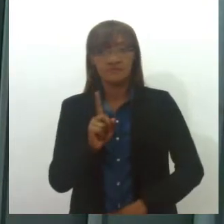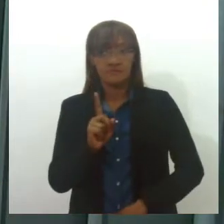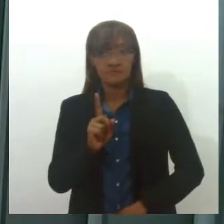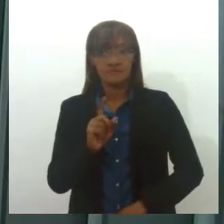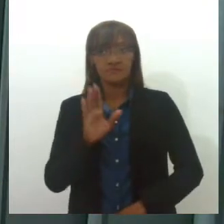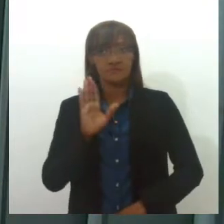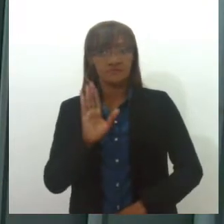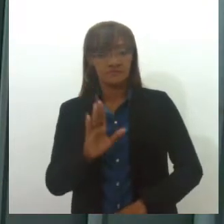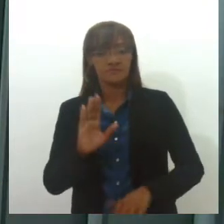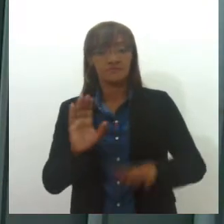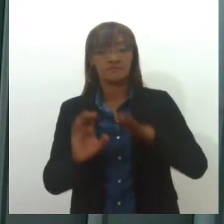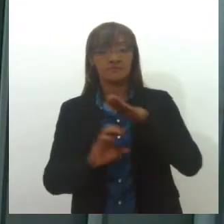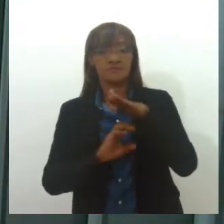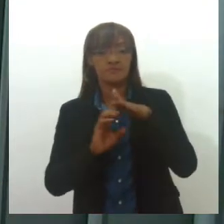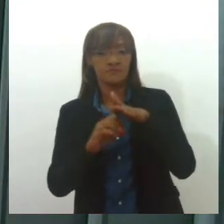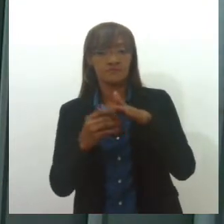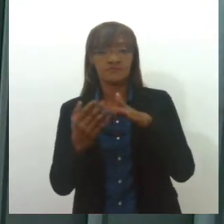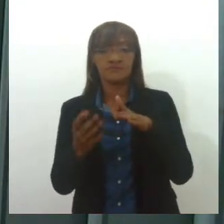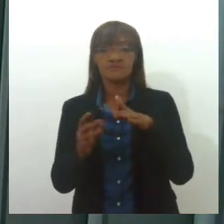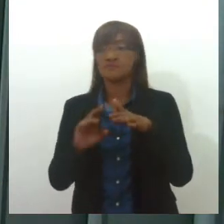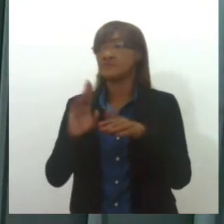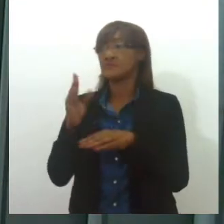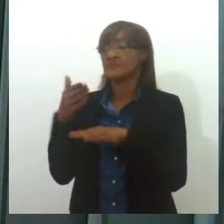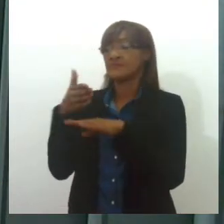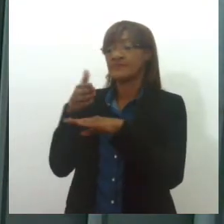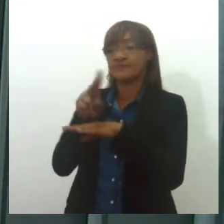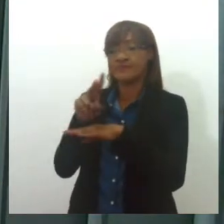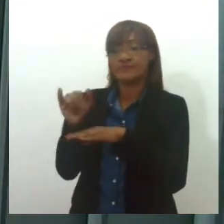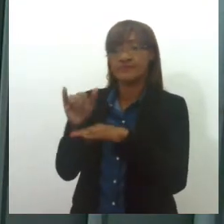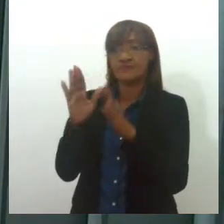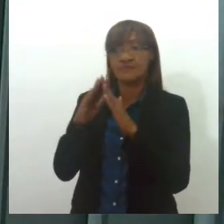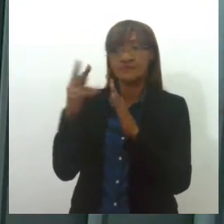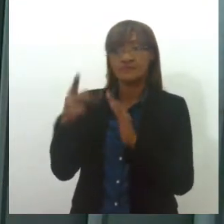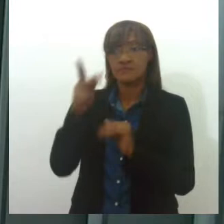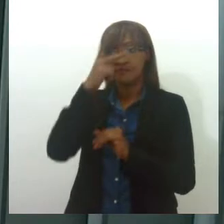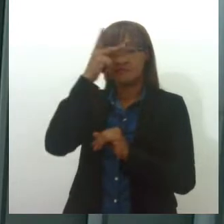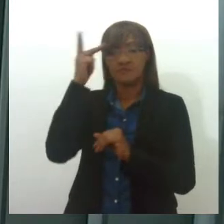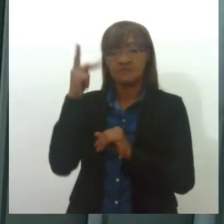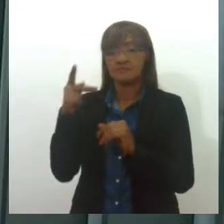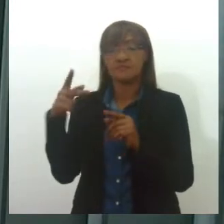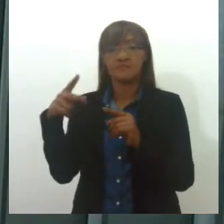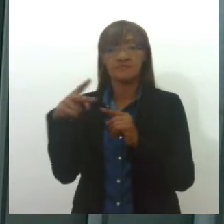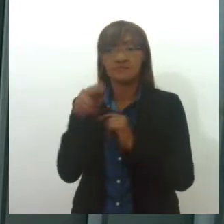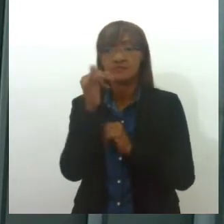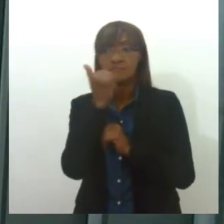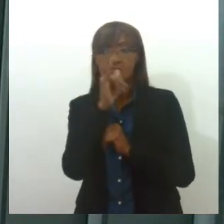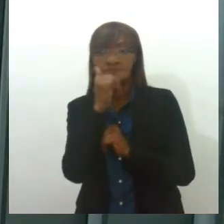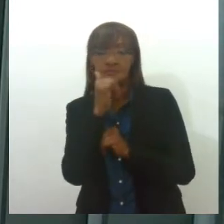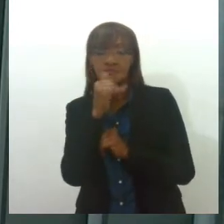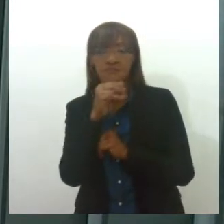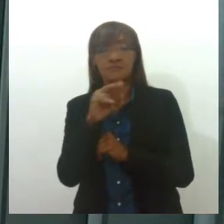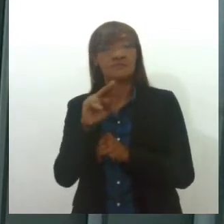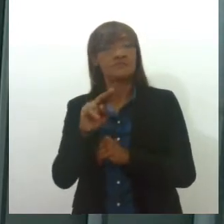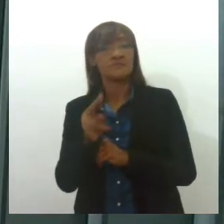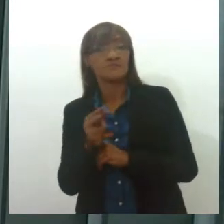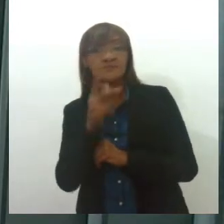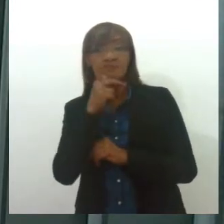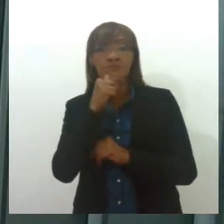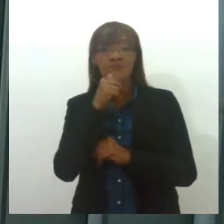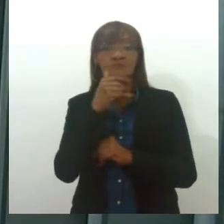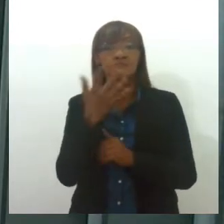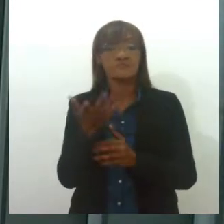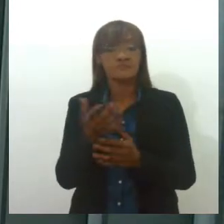concessionária vai fazer esse procedimento de corte ou do fornecimento de água, ou então da energia elétrica,